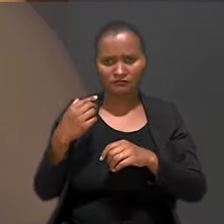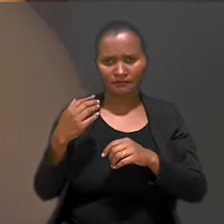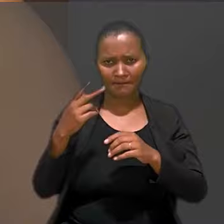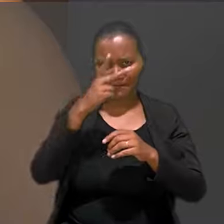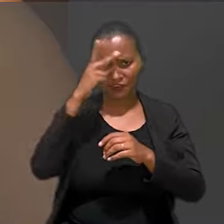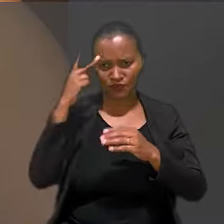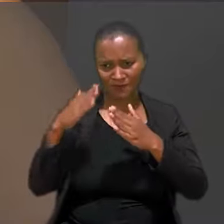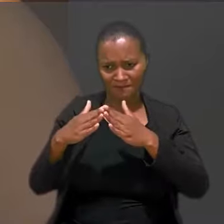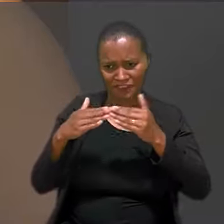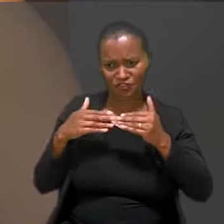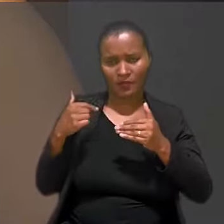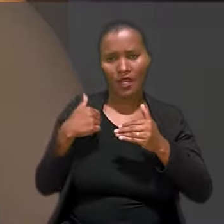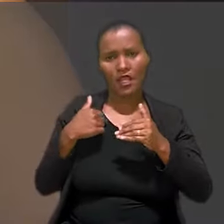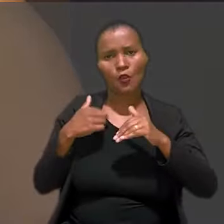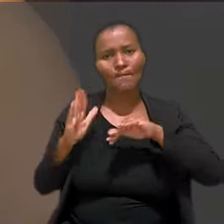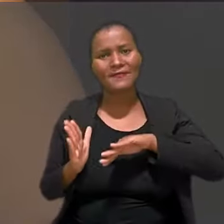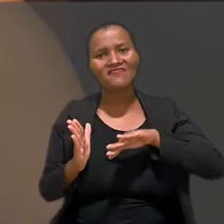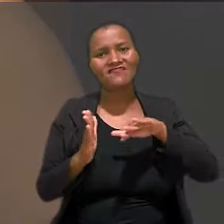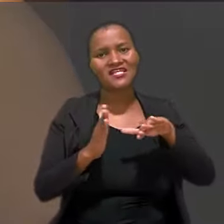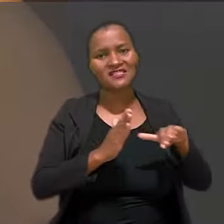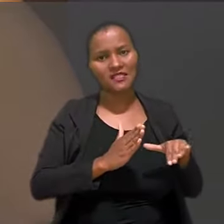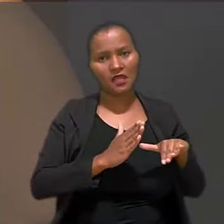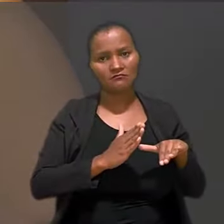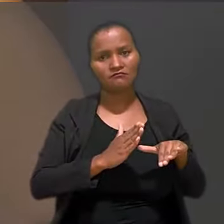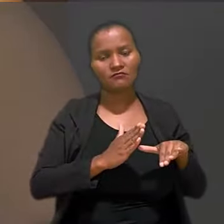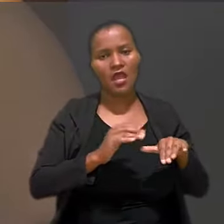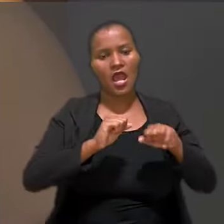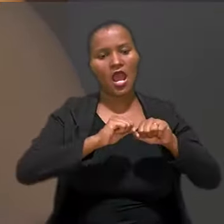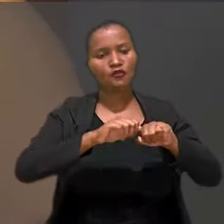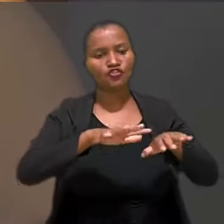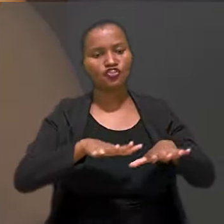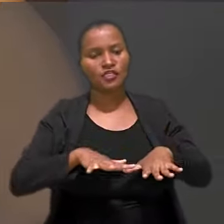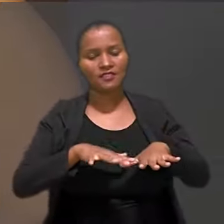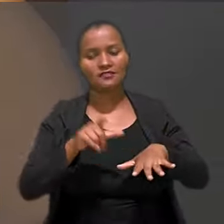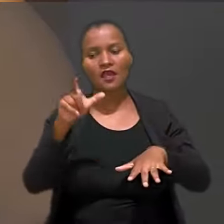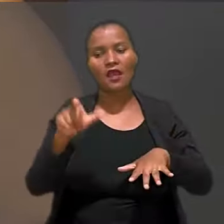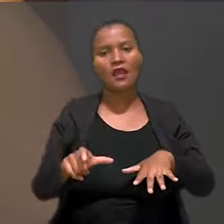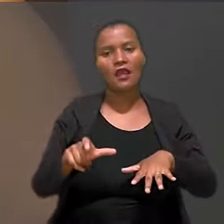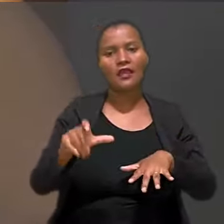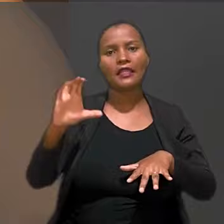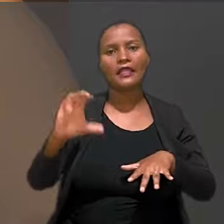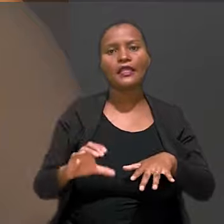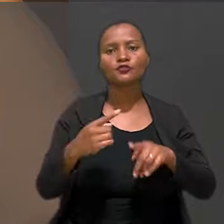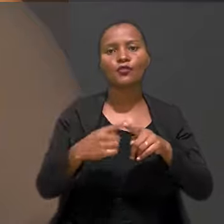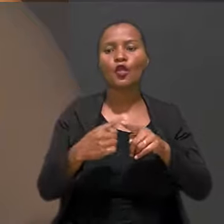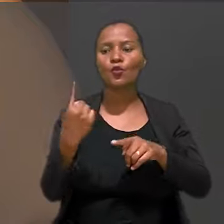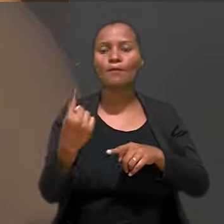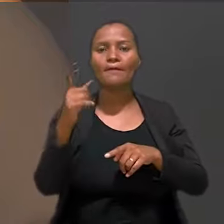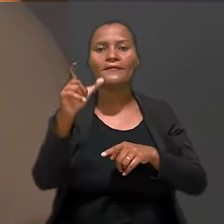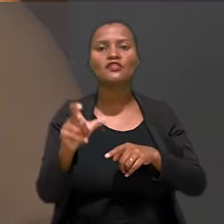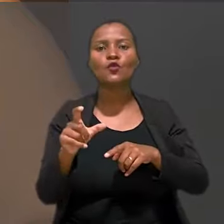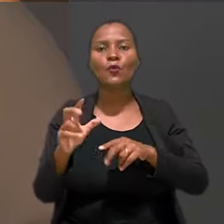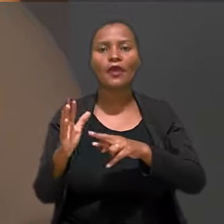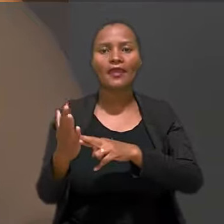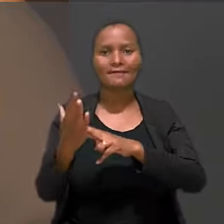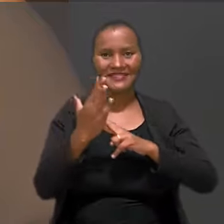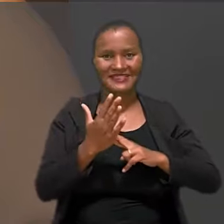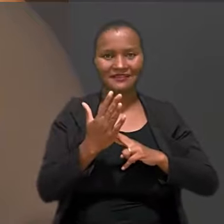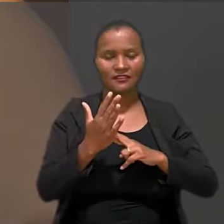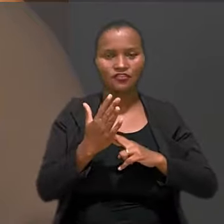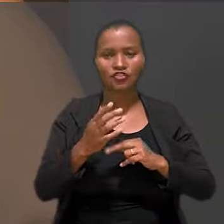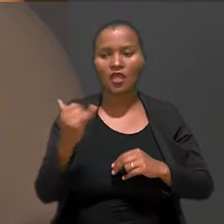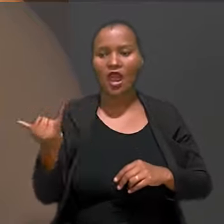afastasse da realização das audiências de um determinado cliente, porque um dos representantes do cliente tinha informado